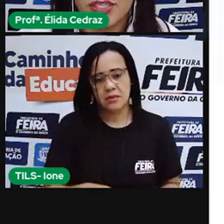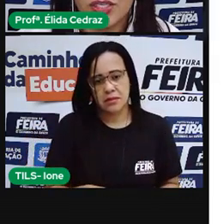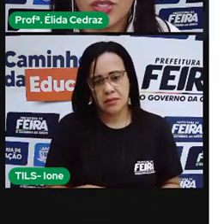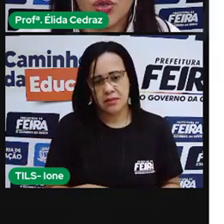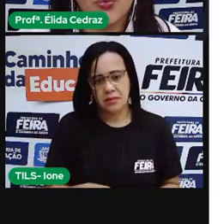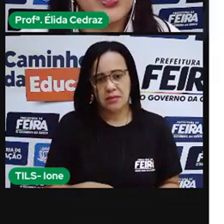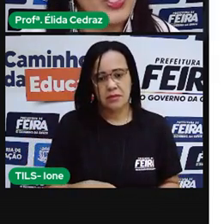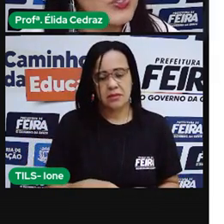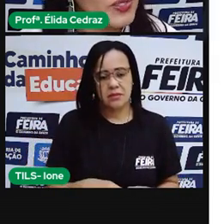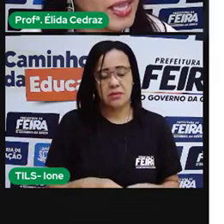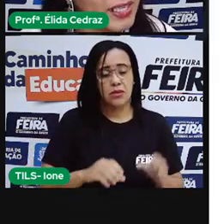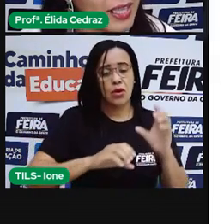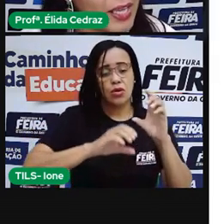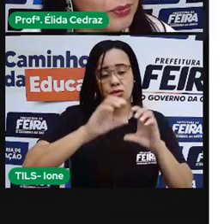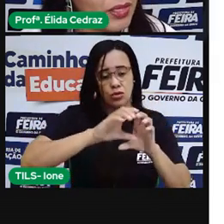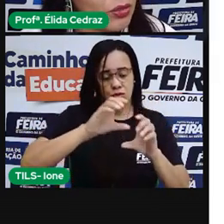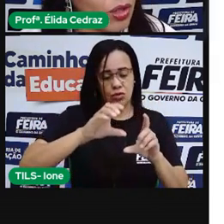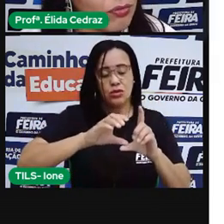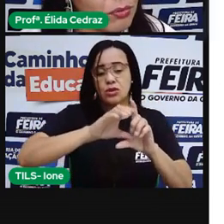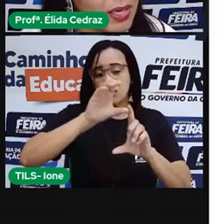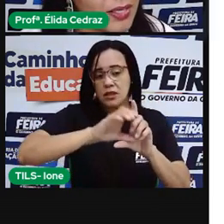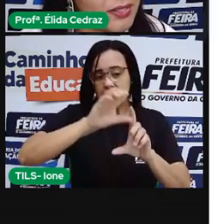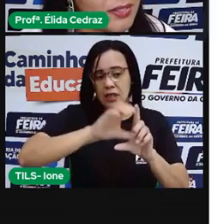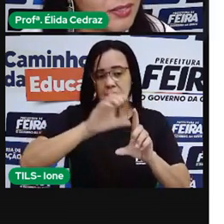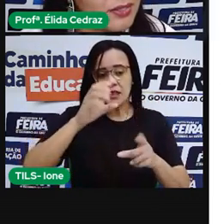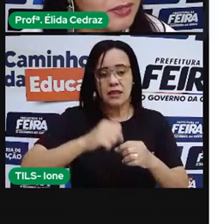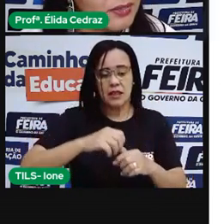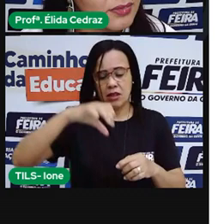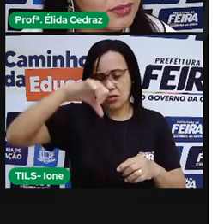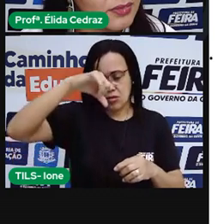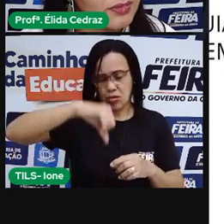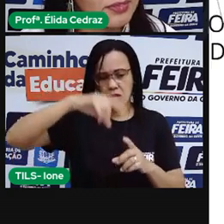O nosso calendário tem nove meses?